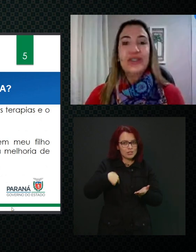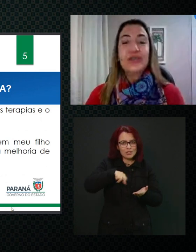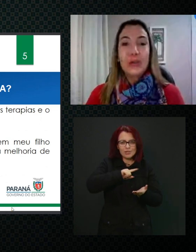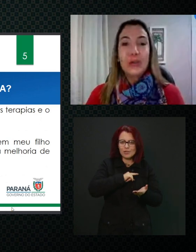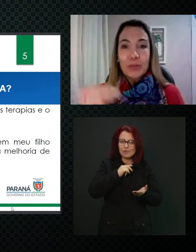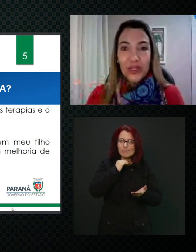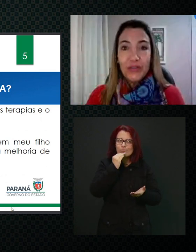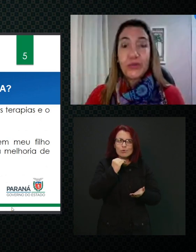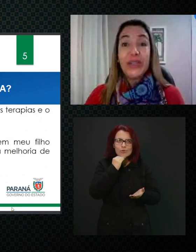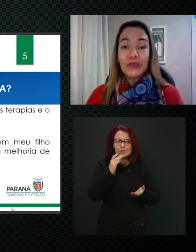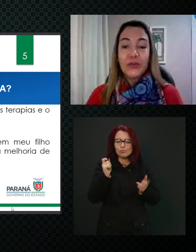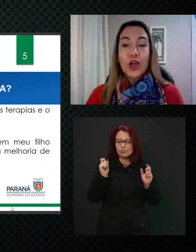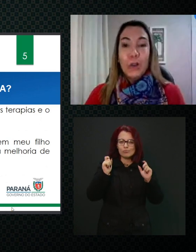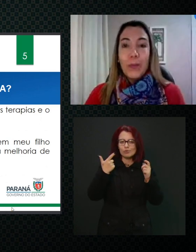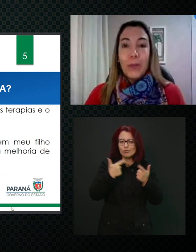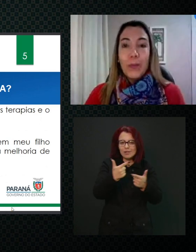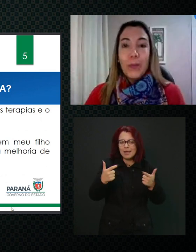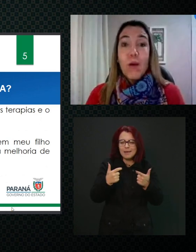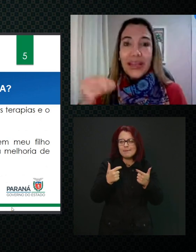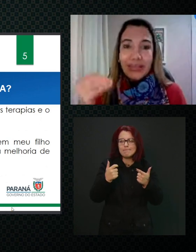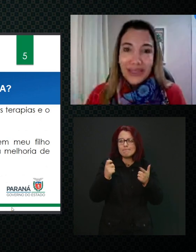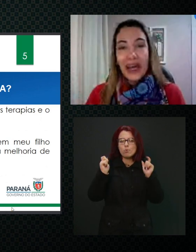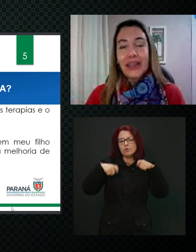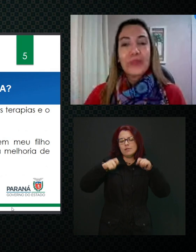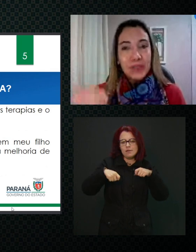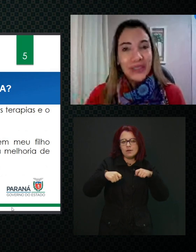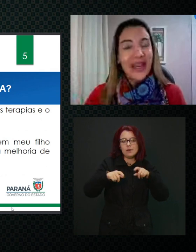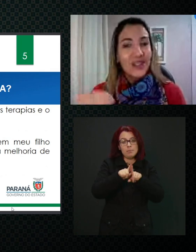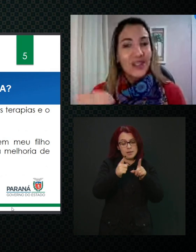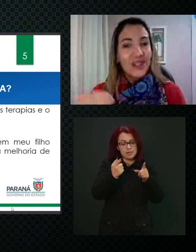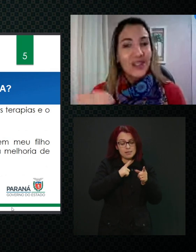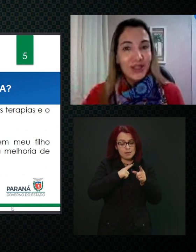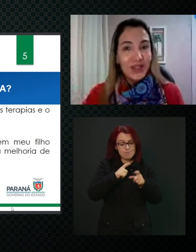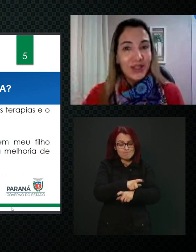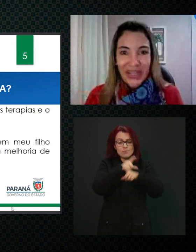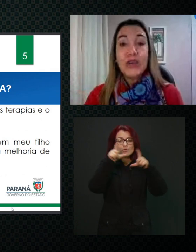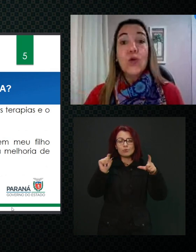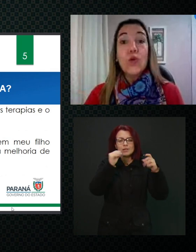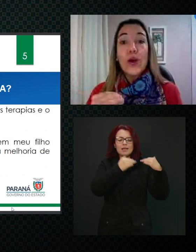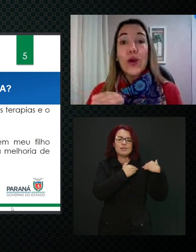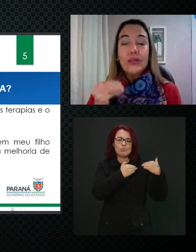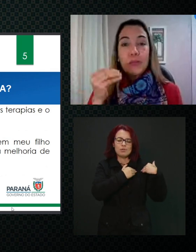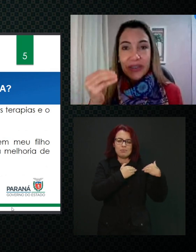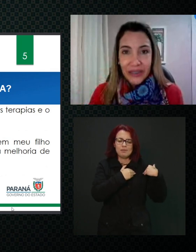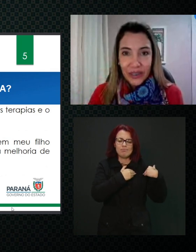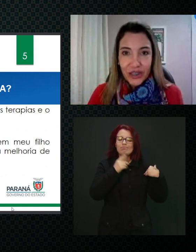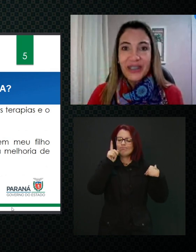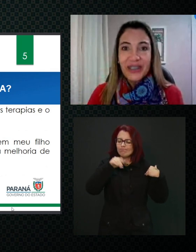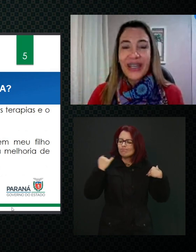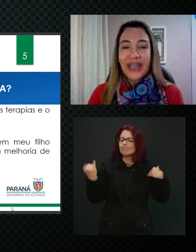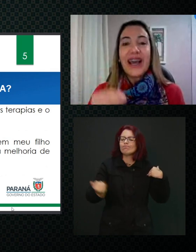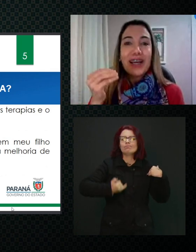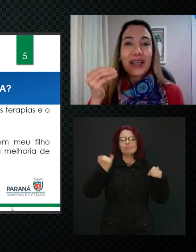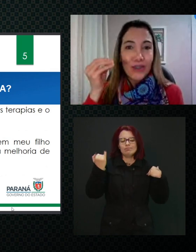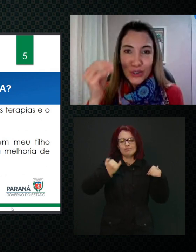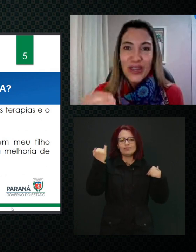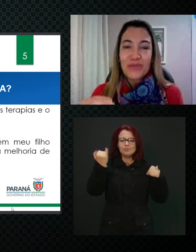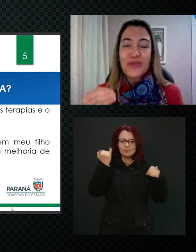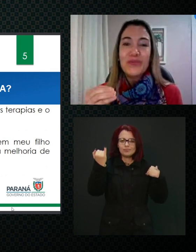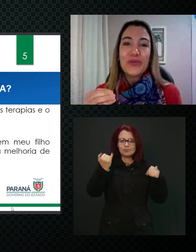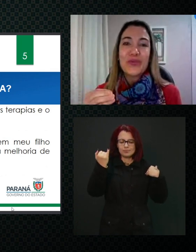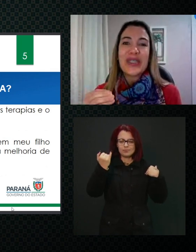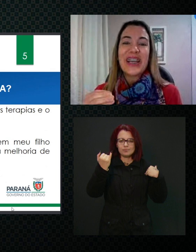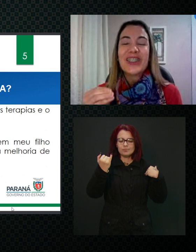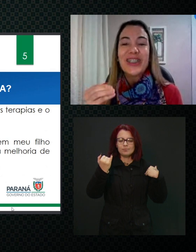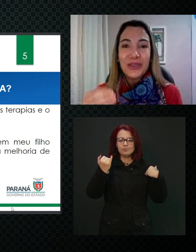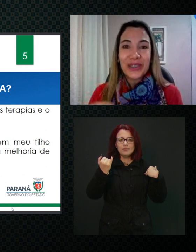e isso aumenta, né, a responsabilidade da família. Então, o quanto é importante, né? Aquilo que nós falamos